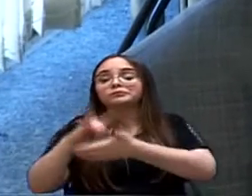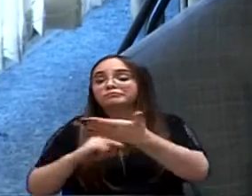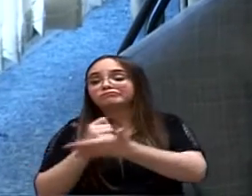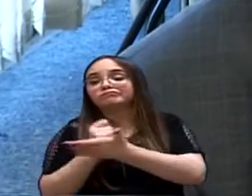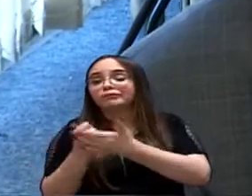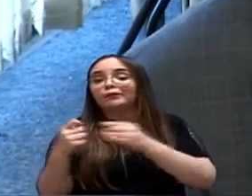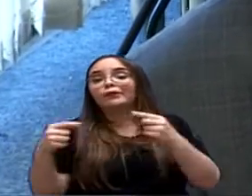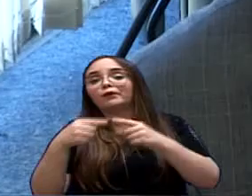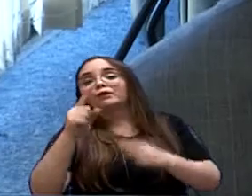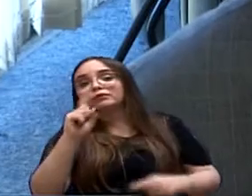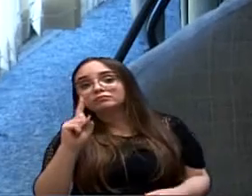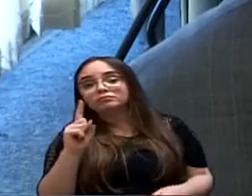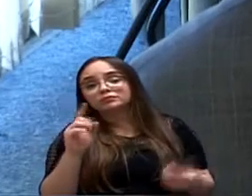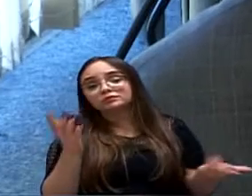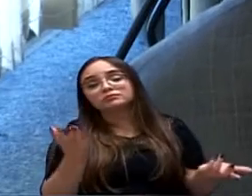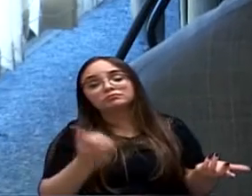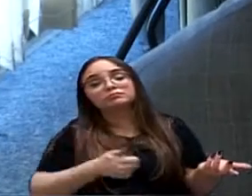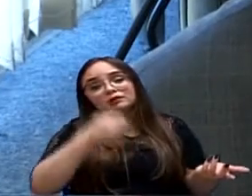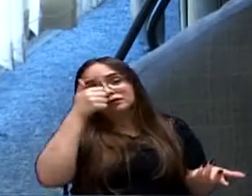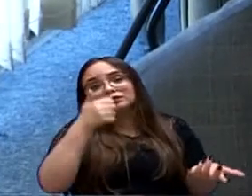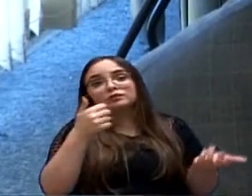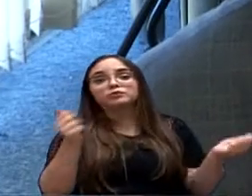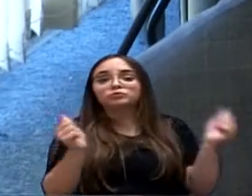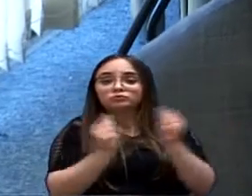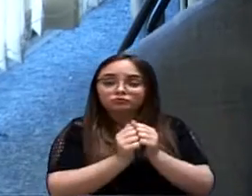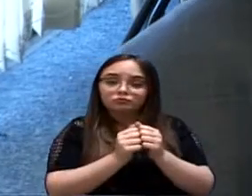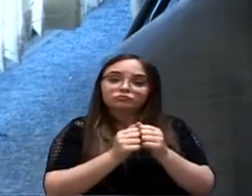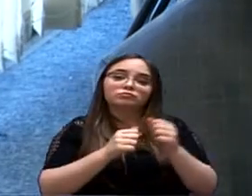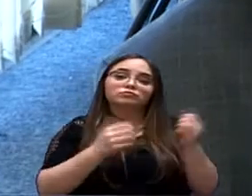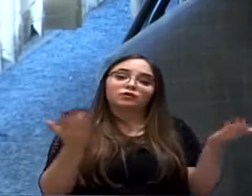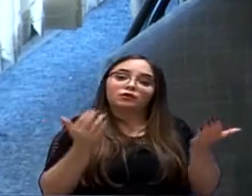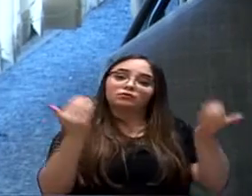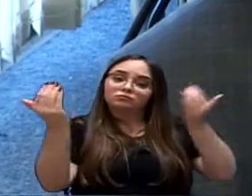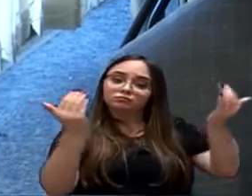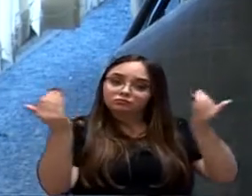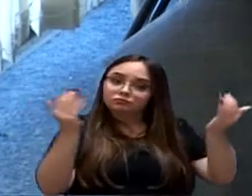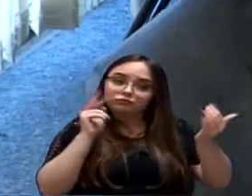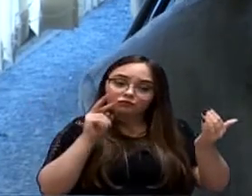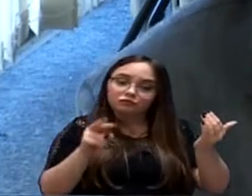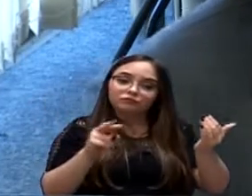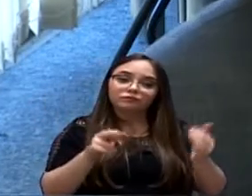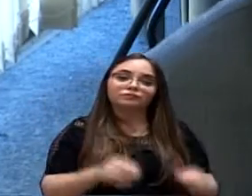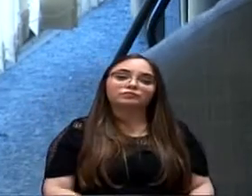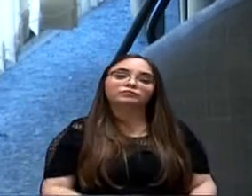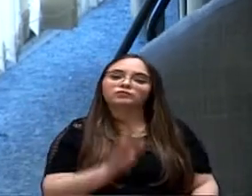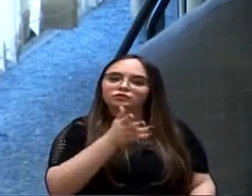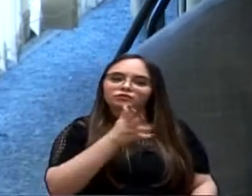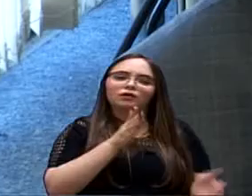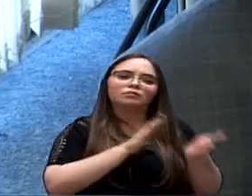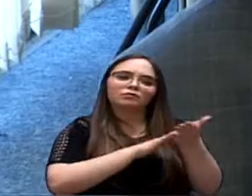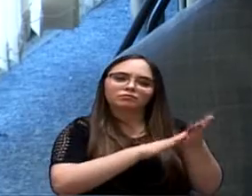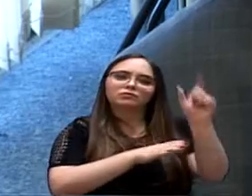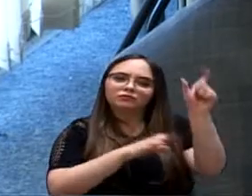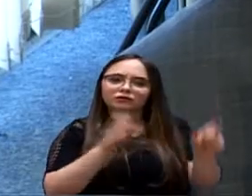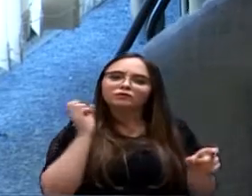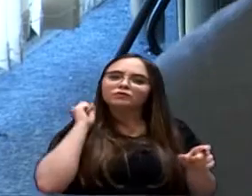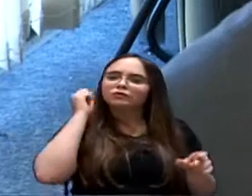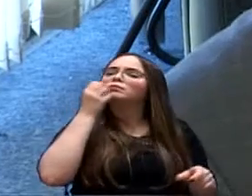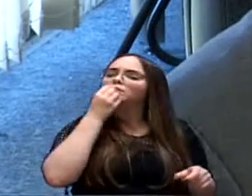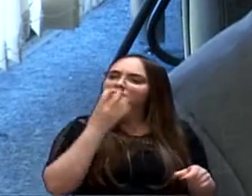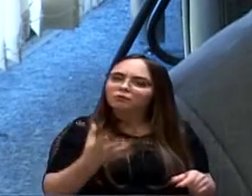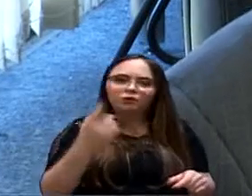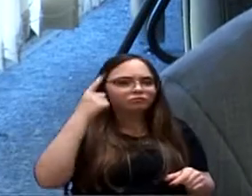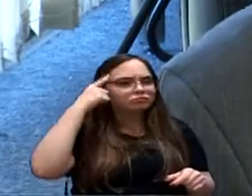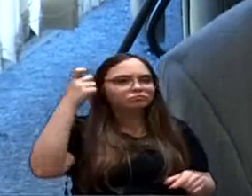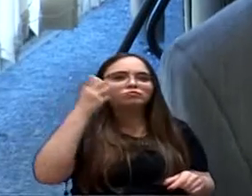comparativo e tenho certeza que a Fernanda já parabenizei ela pela iniciativa do projeto, apresentei emenda com relação à questão.